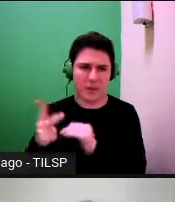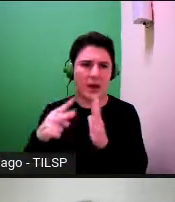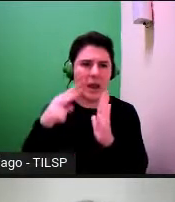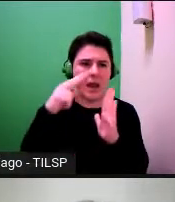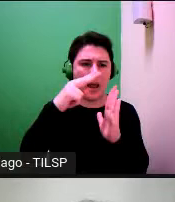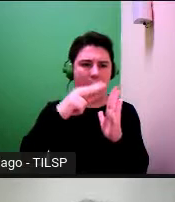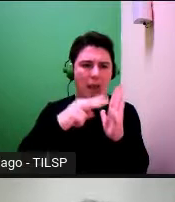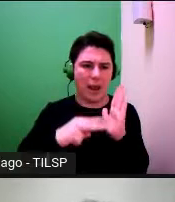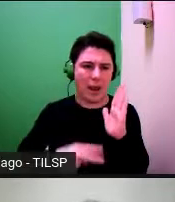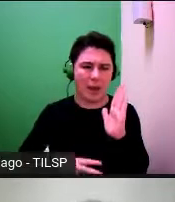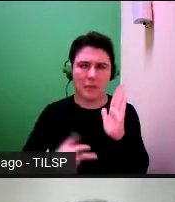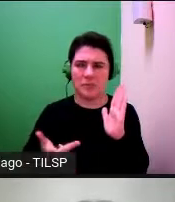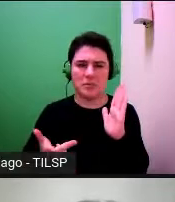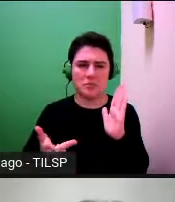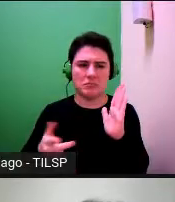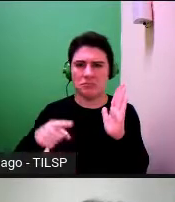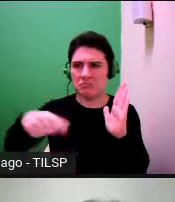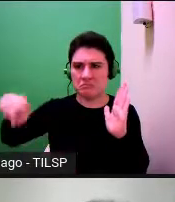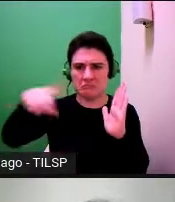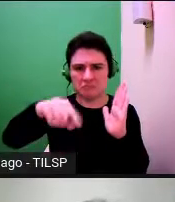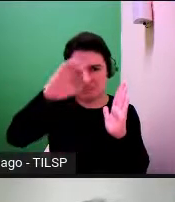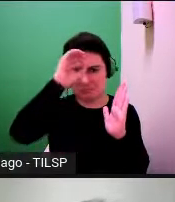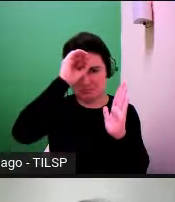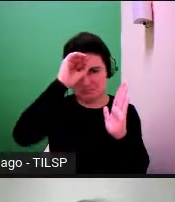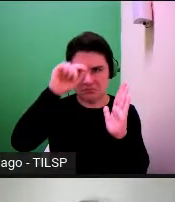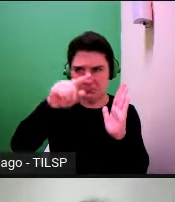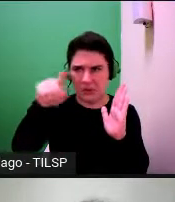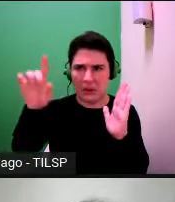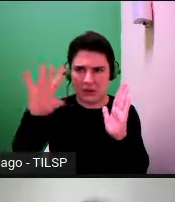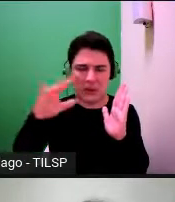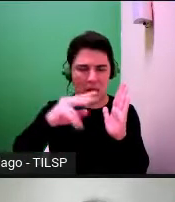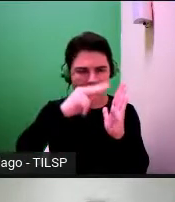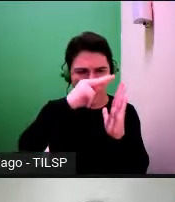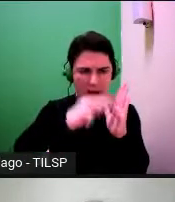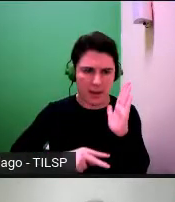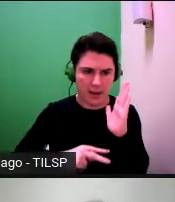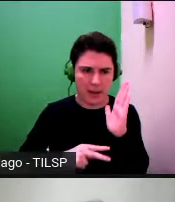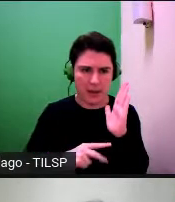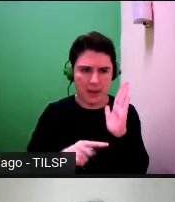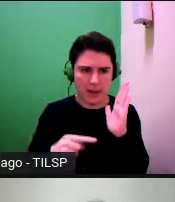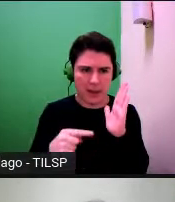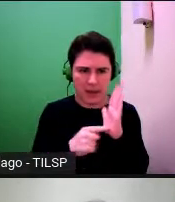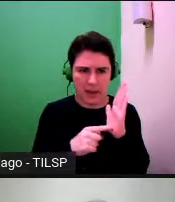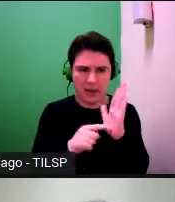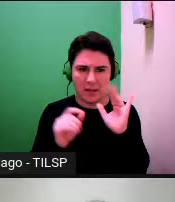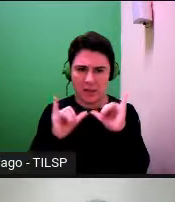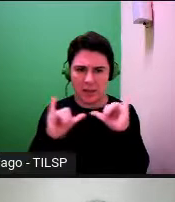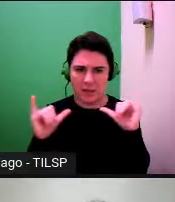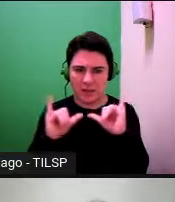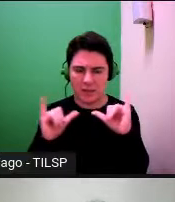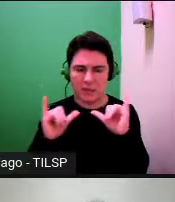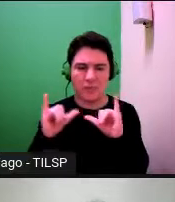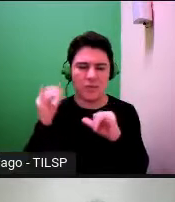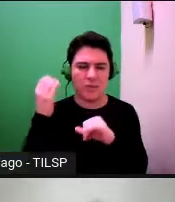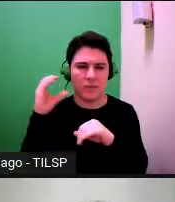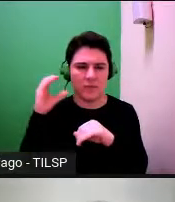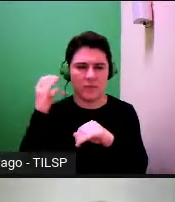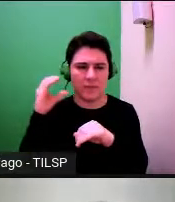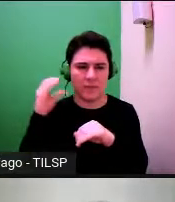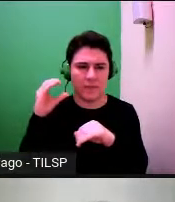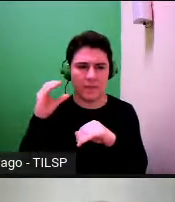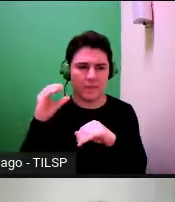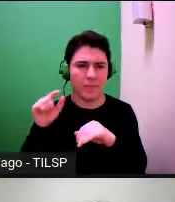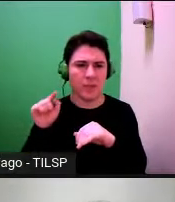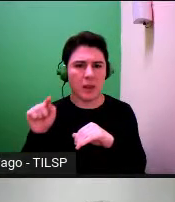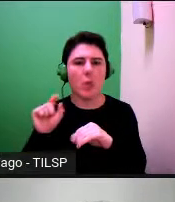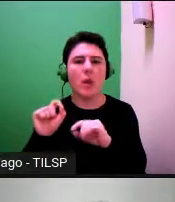o leitor normal ou a leitor a leitora normal neste texto de divulgação científica se dará conta do que